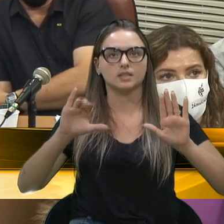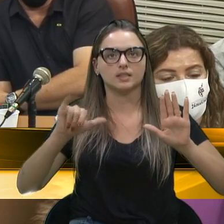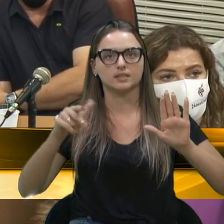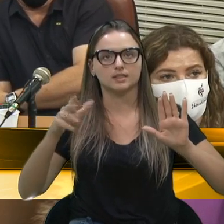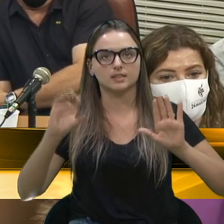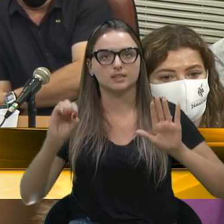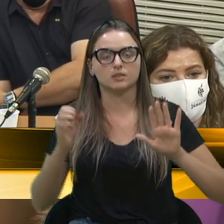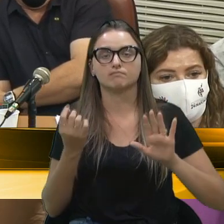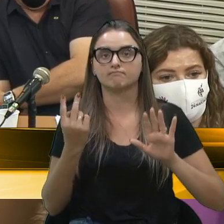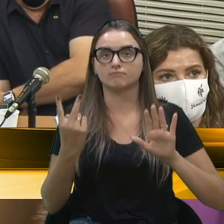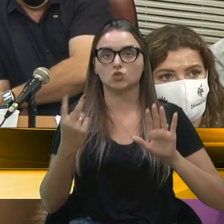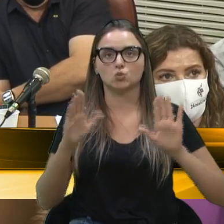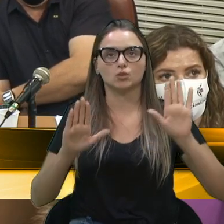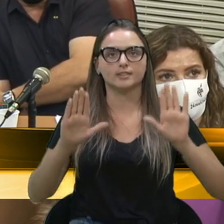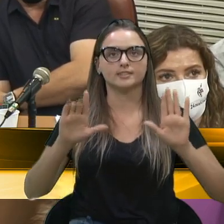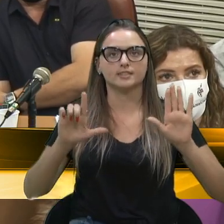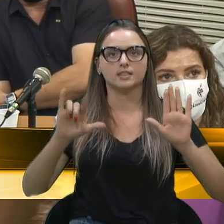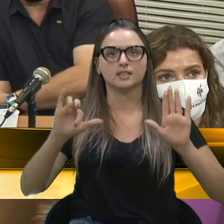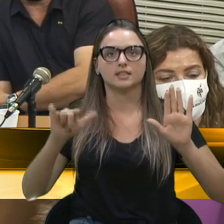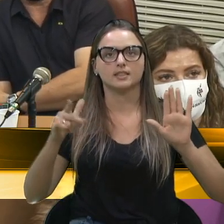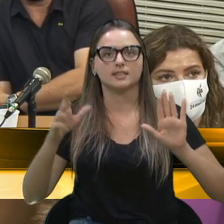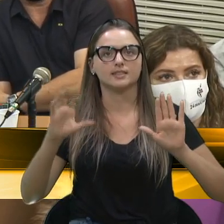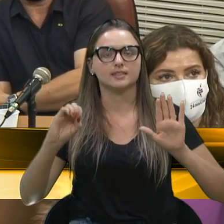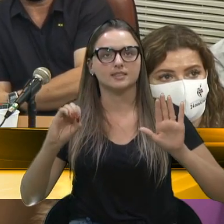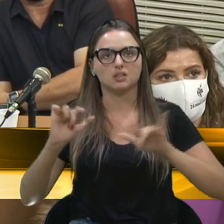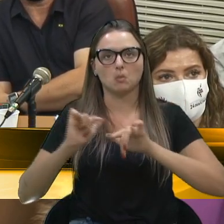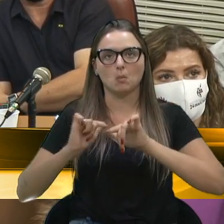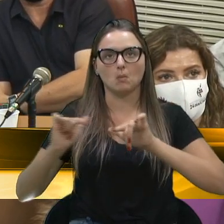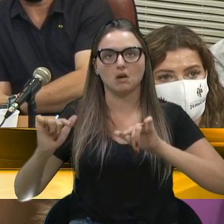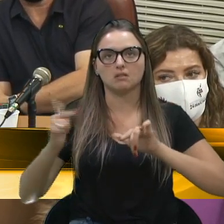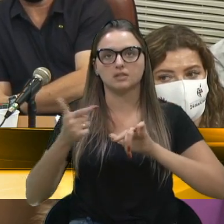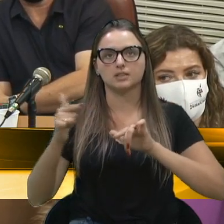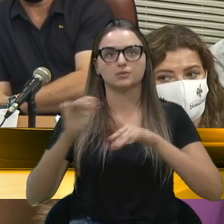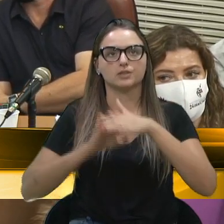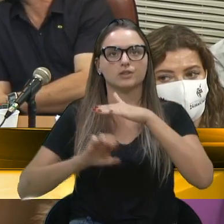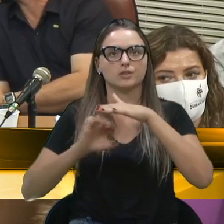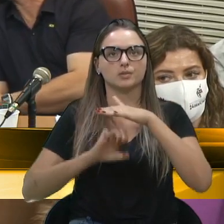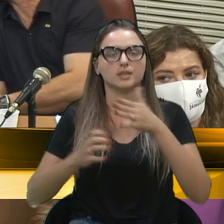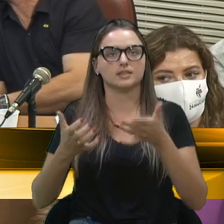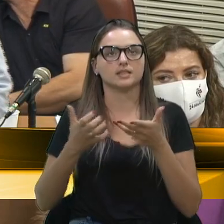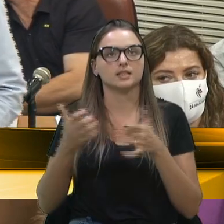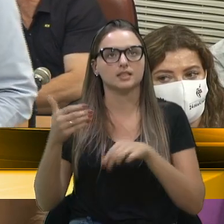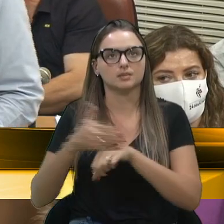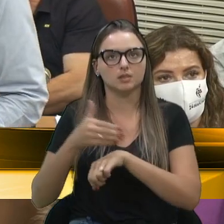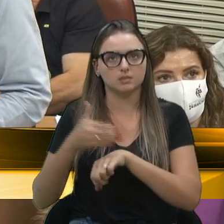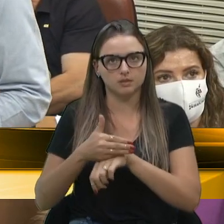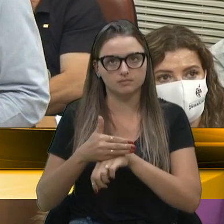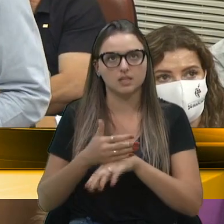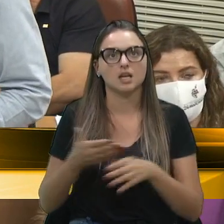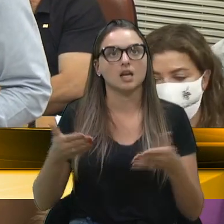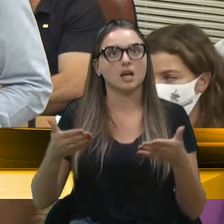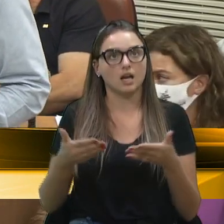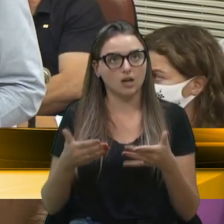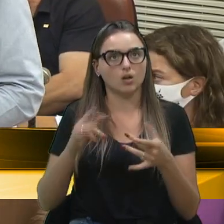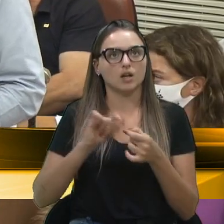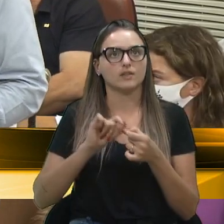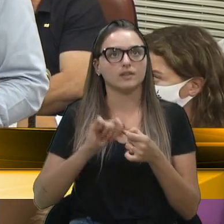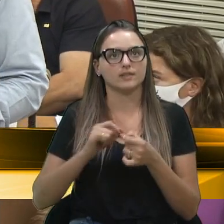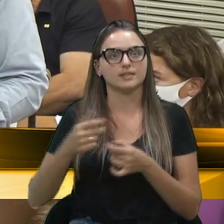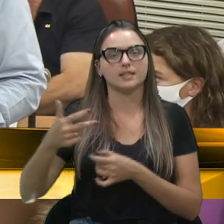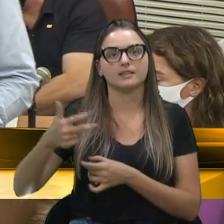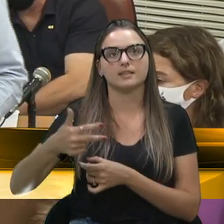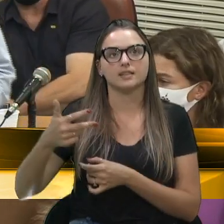as duas licitações foram licitações desertas. Está sendo providenciada a terceira licitação.